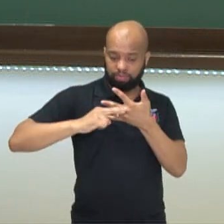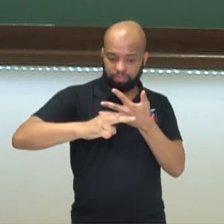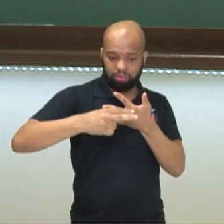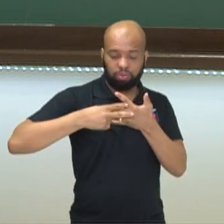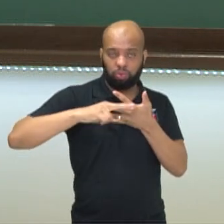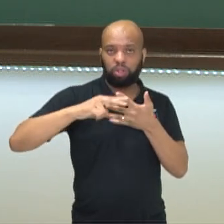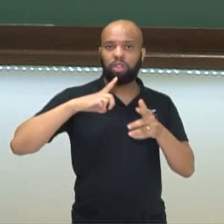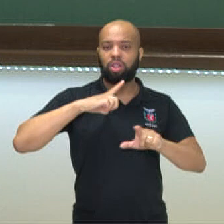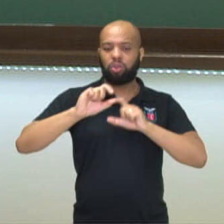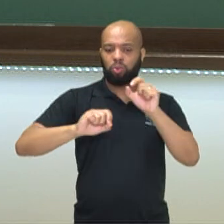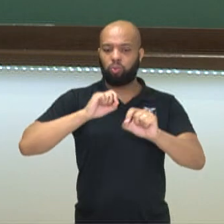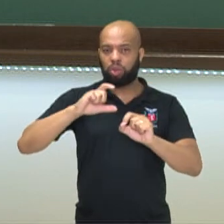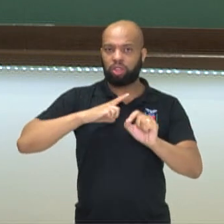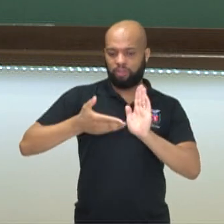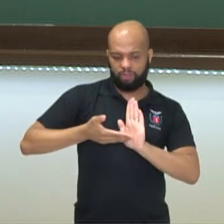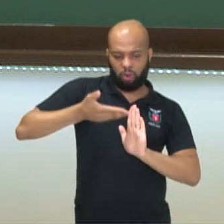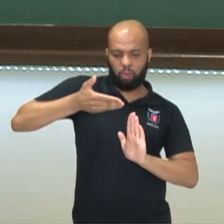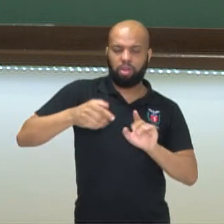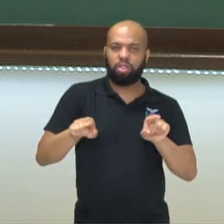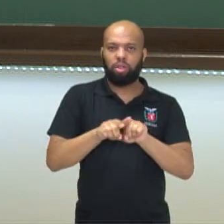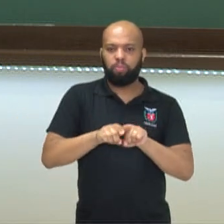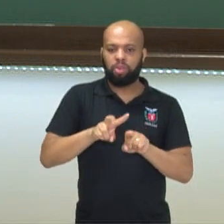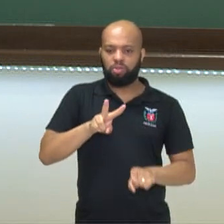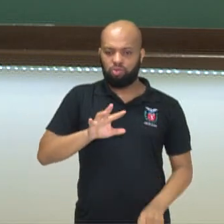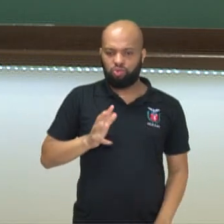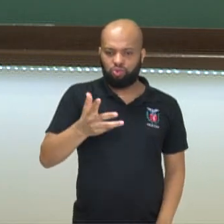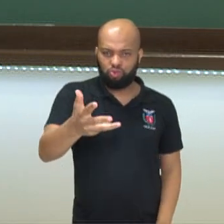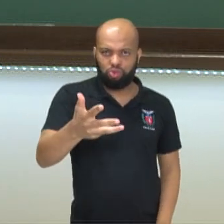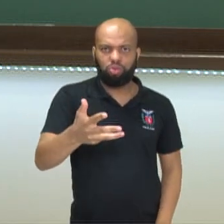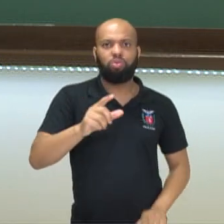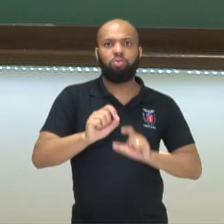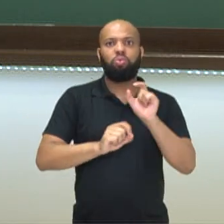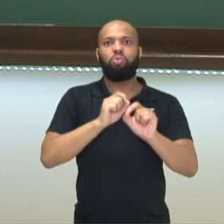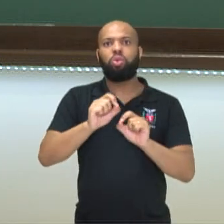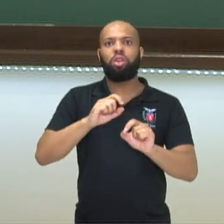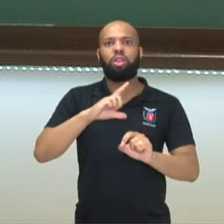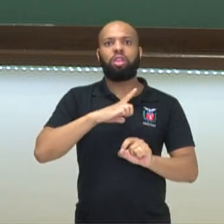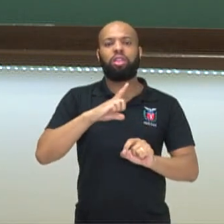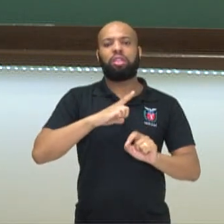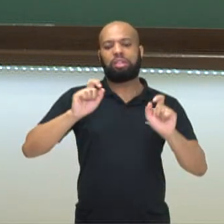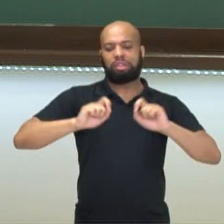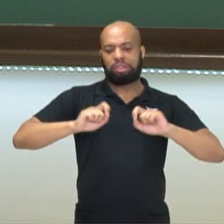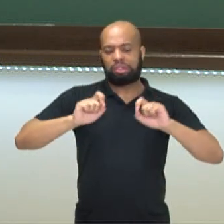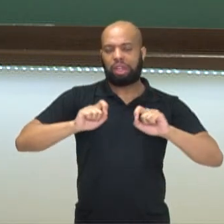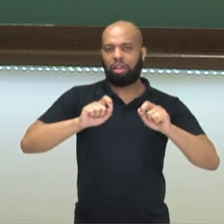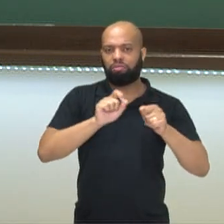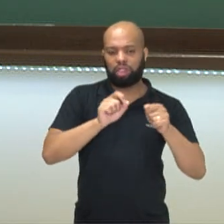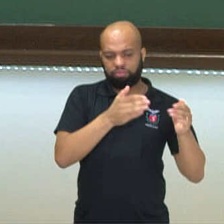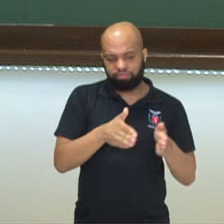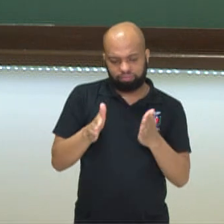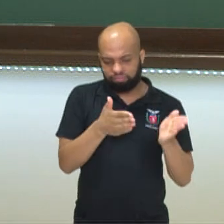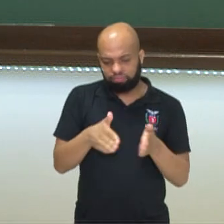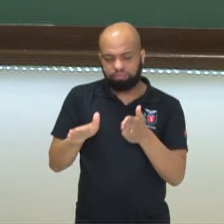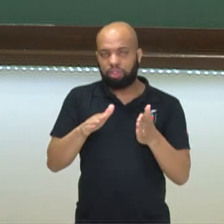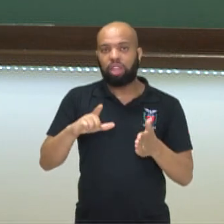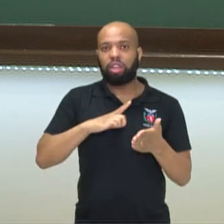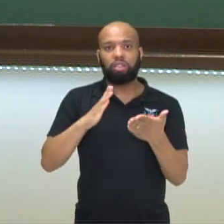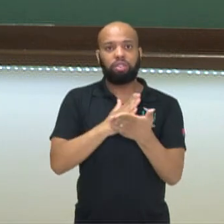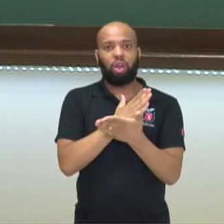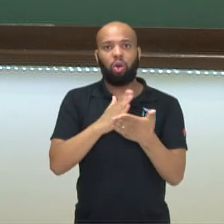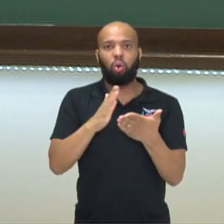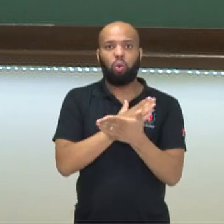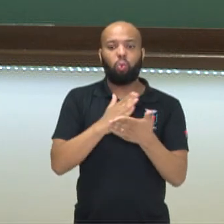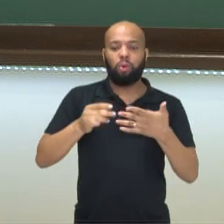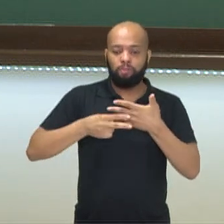que este aumento e esta aceleração na velocidade da capacidade produtiva traz alguns efeitos